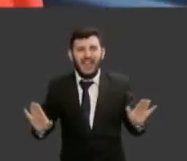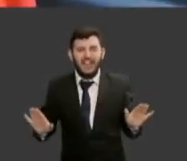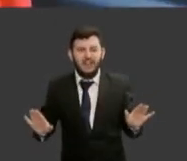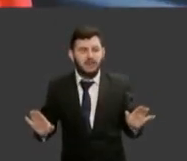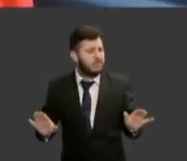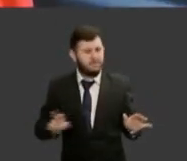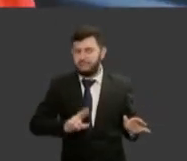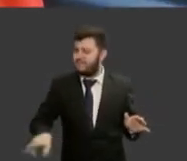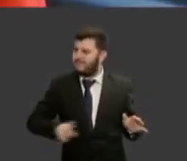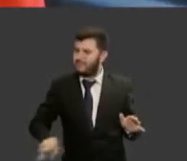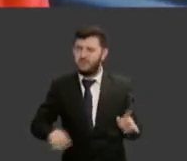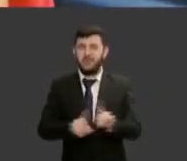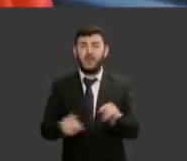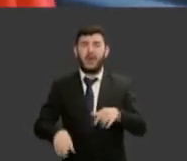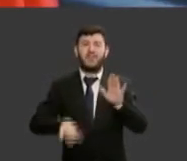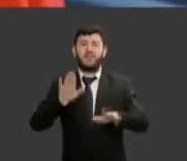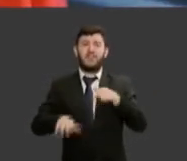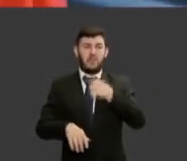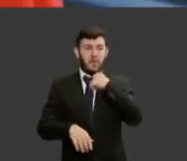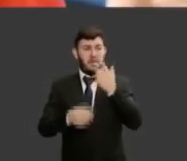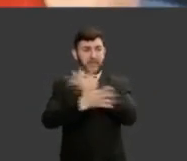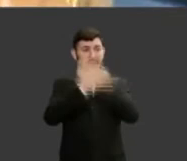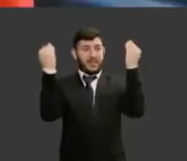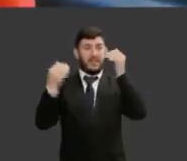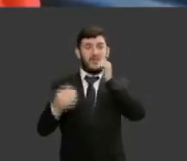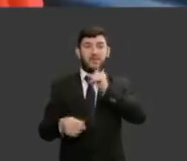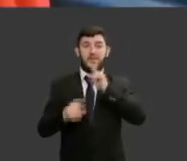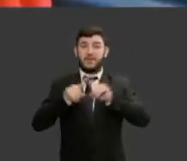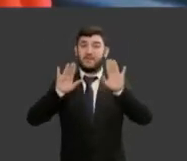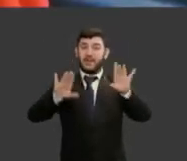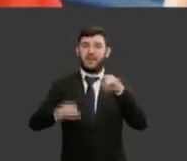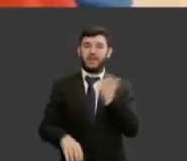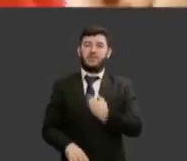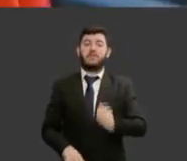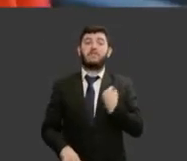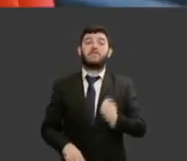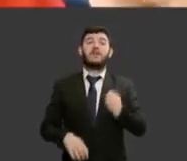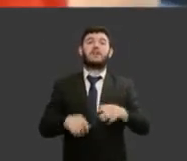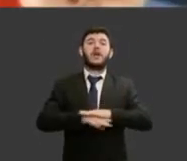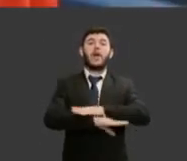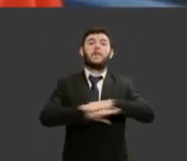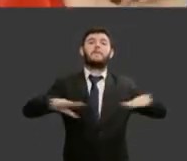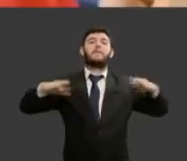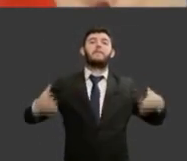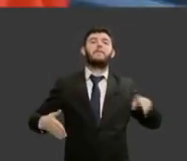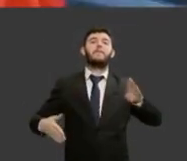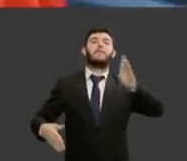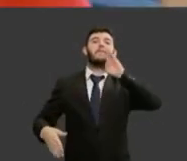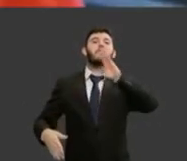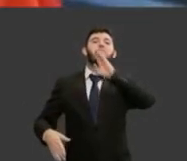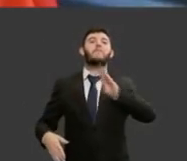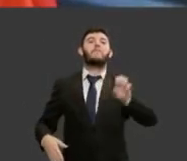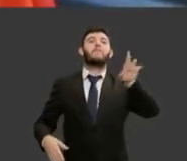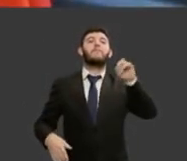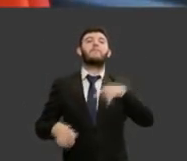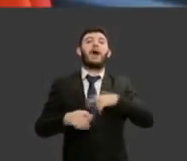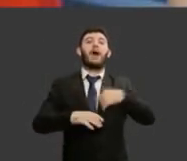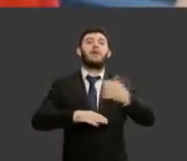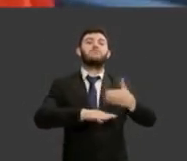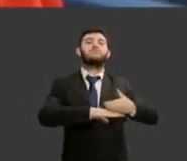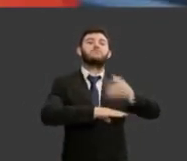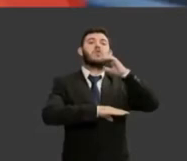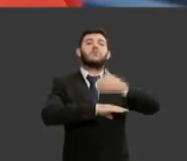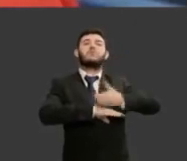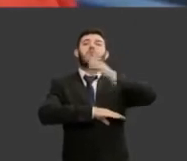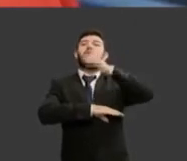existência das mulheres nós não estamos na mesa do bar porque infelizmente estamos ainda travadas nos espaços privados